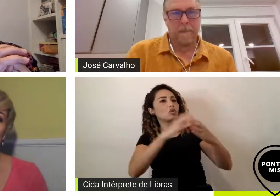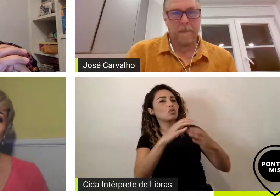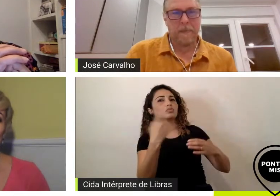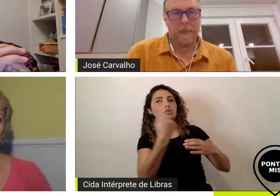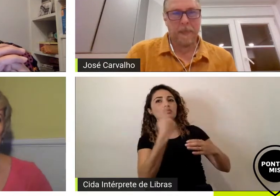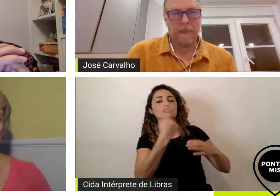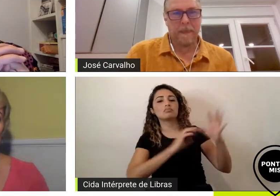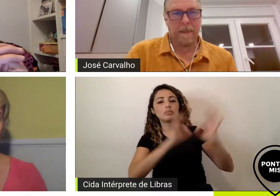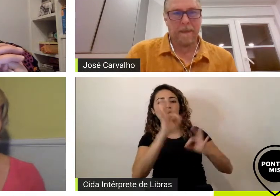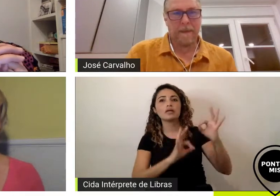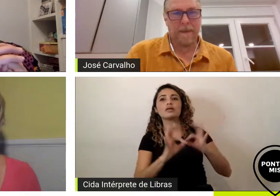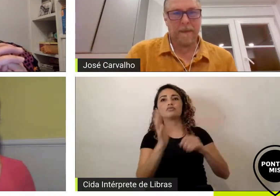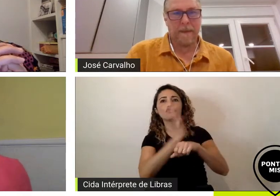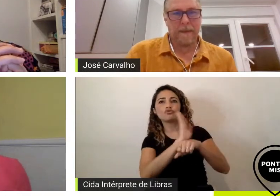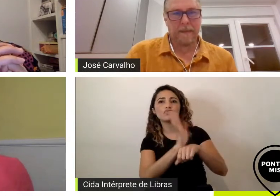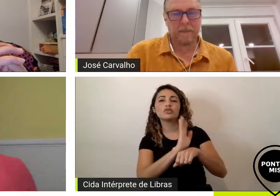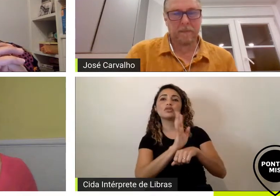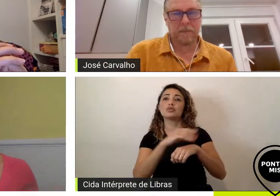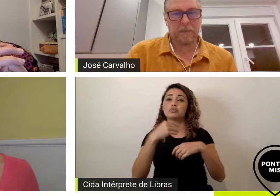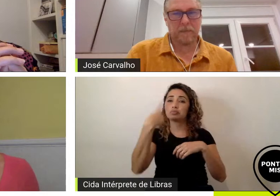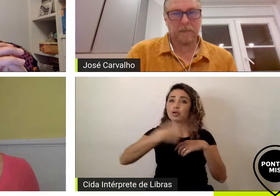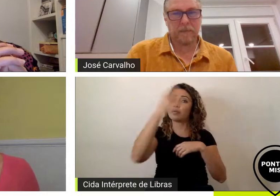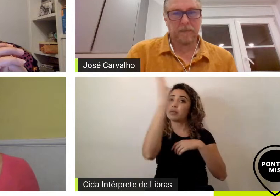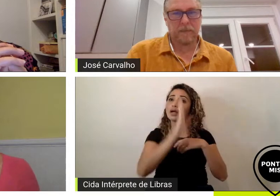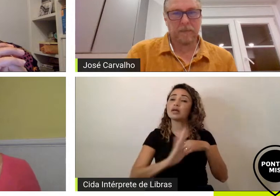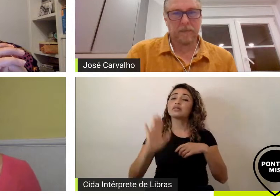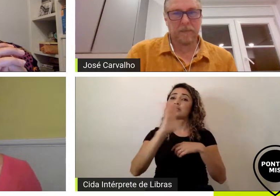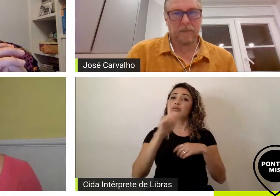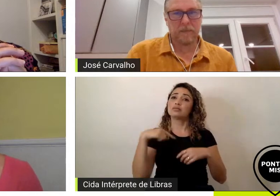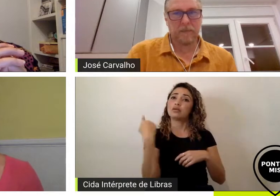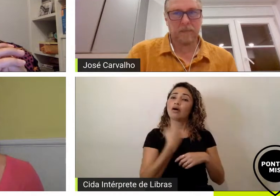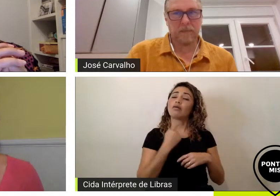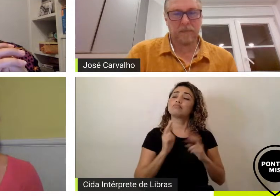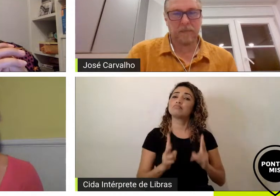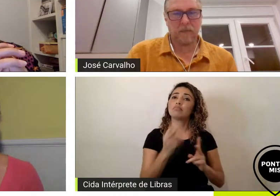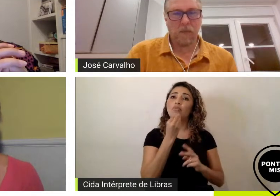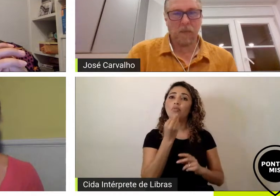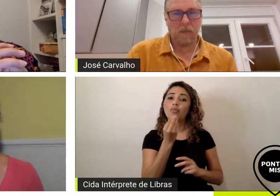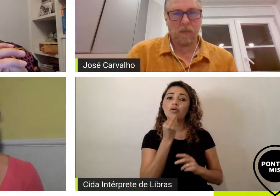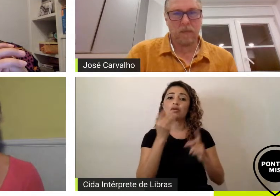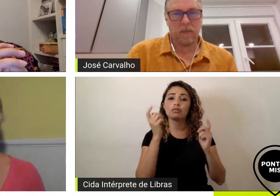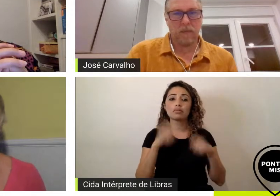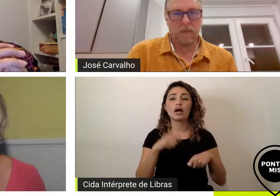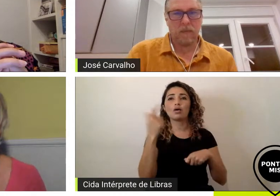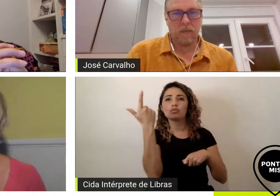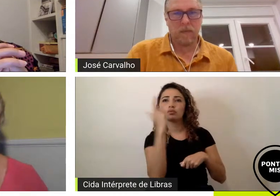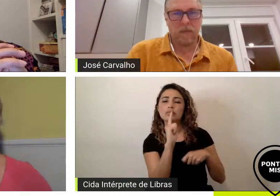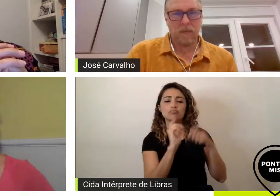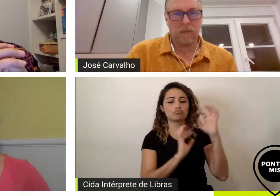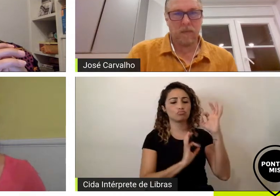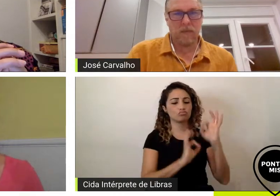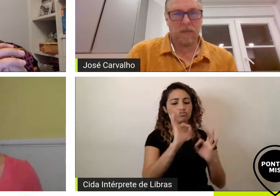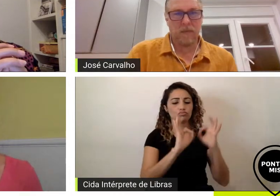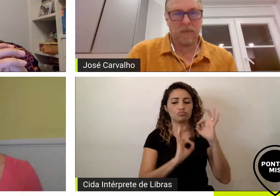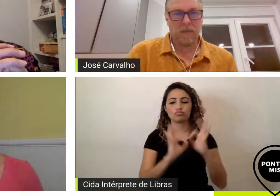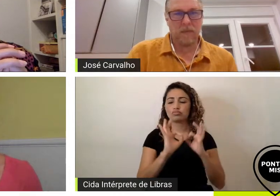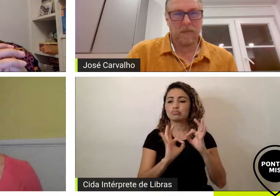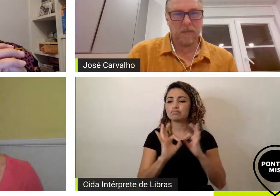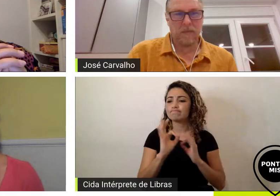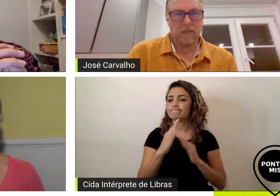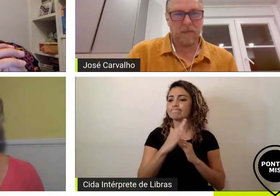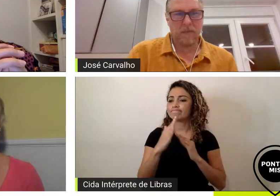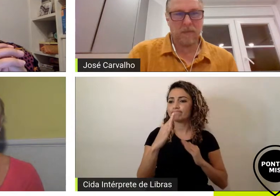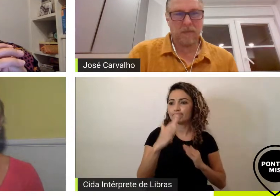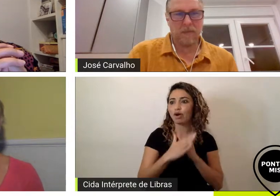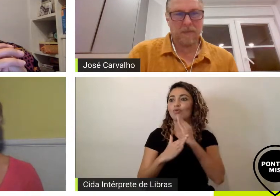a gente possa ter sempre canais aí para a gente conseguir cada vez mais ajustar e quebrar os hiatos e ficar mais